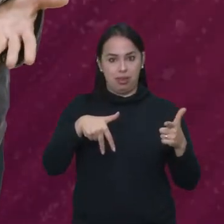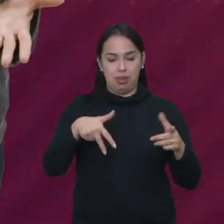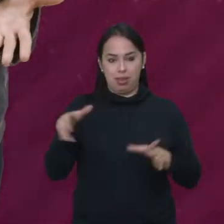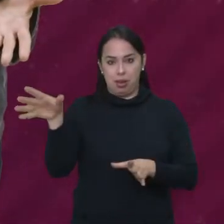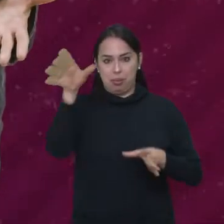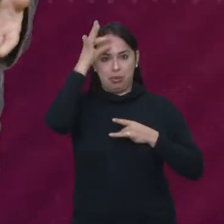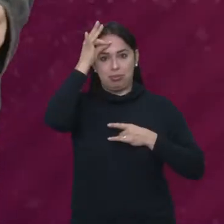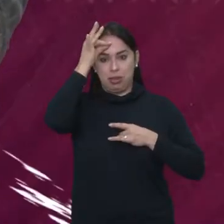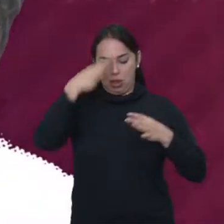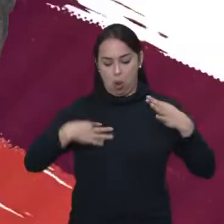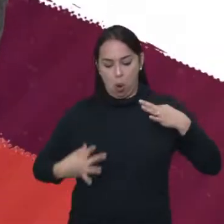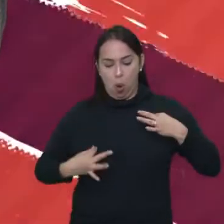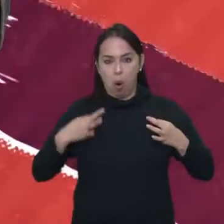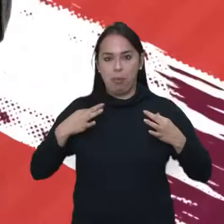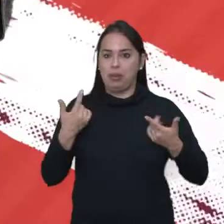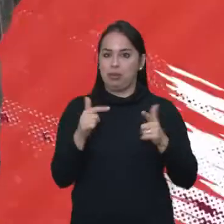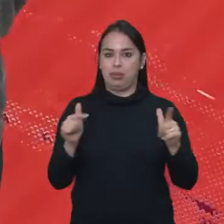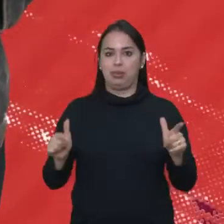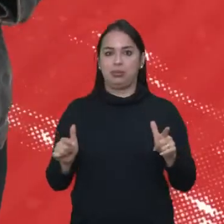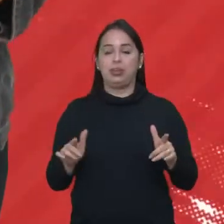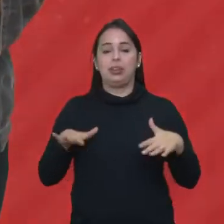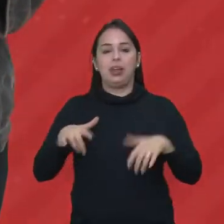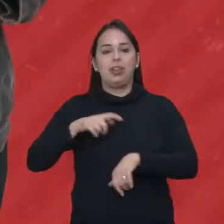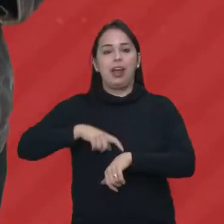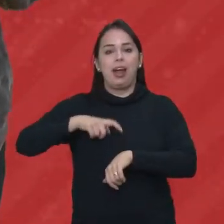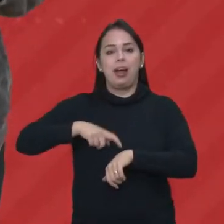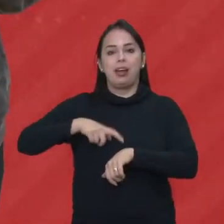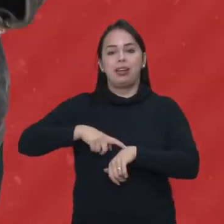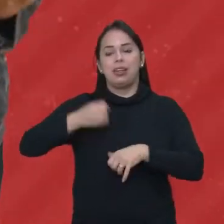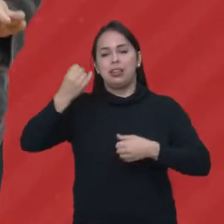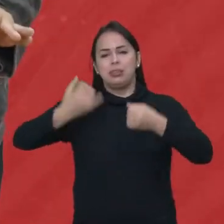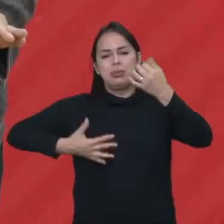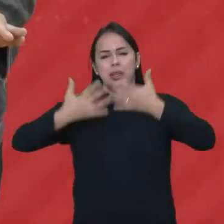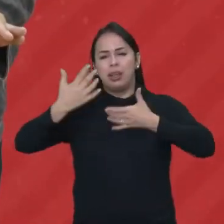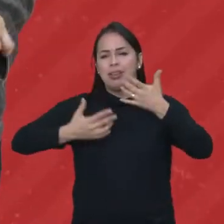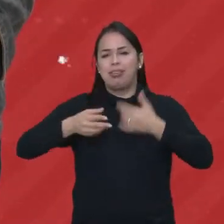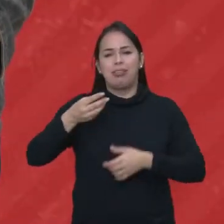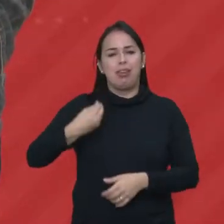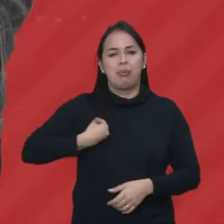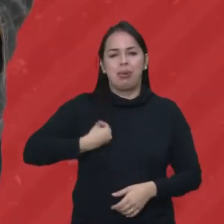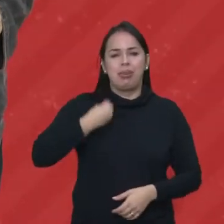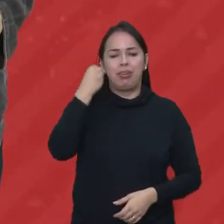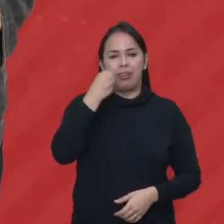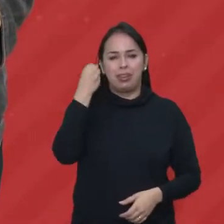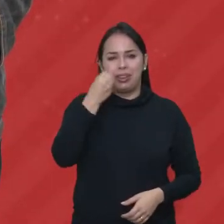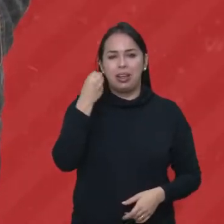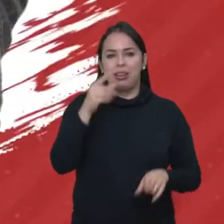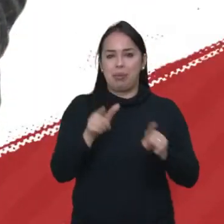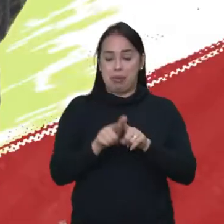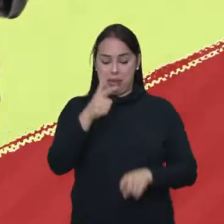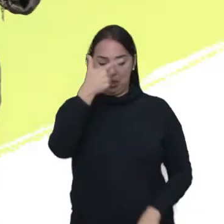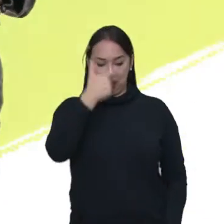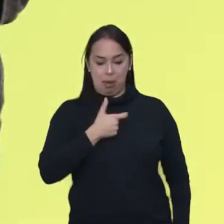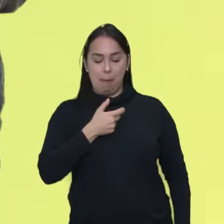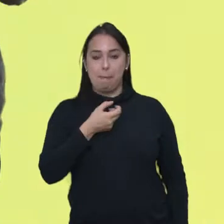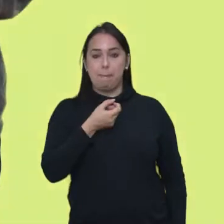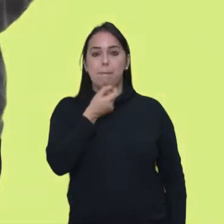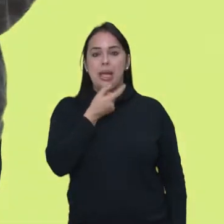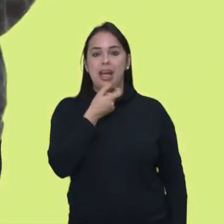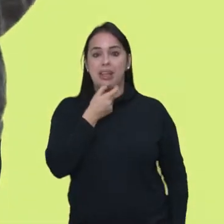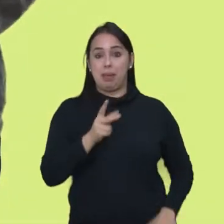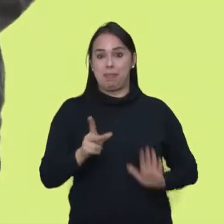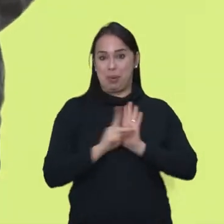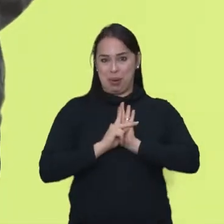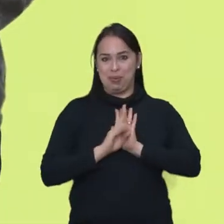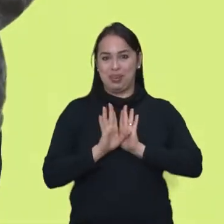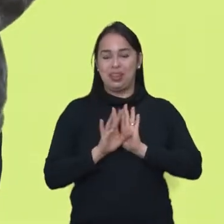caracterização. Durante o espetáculo, o comediante fala sobre temas cotidianos, faz piada de si mesmo e divide com a